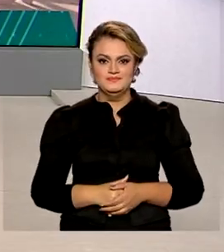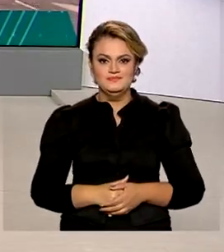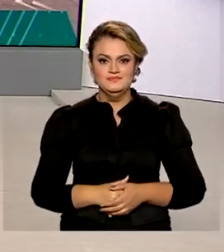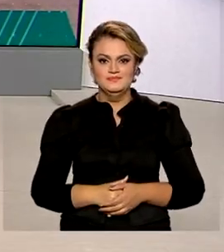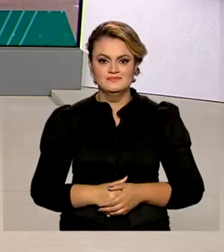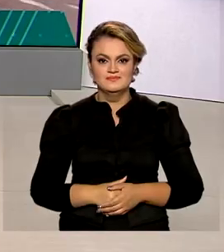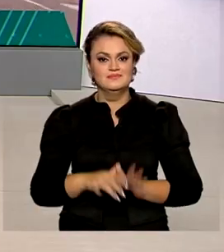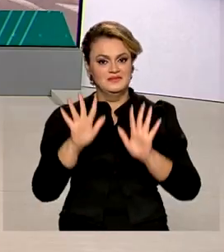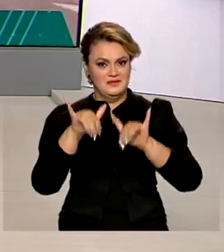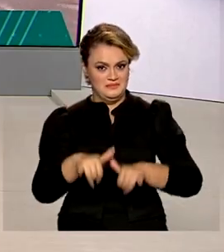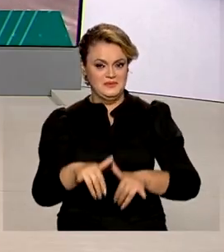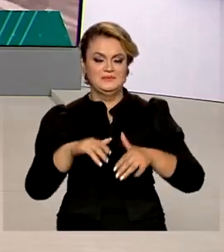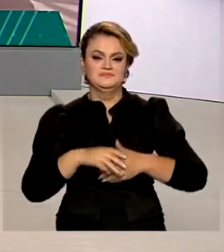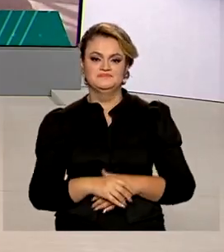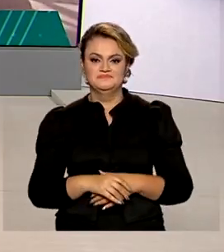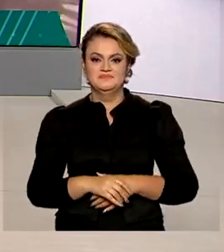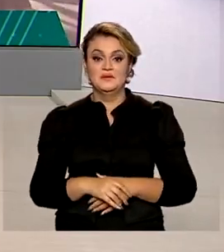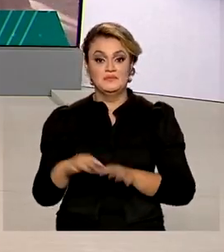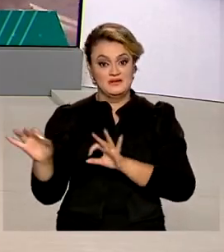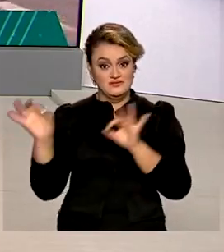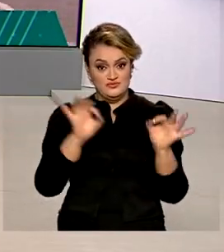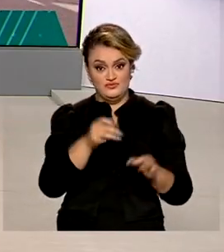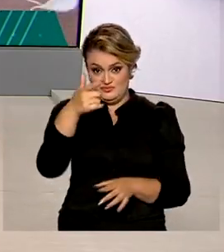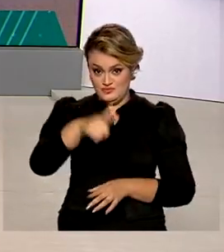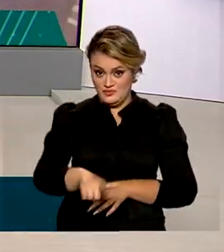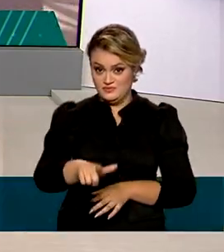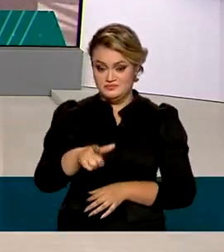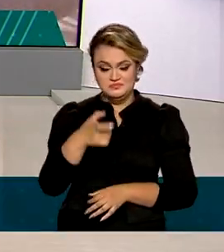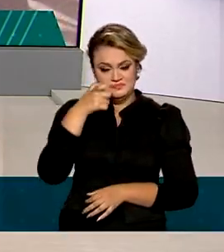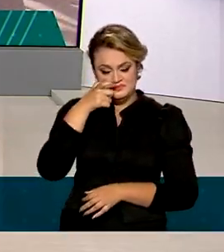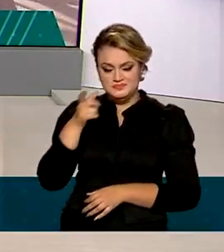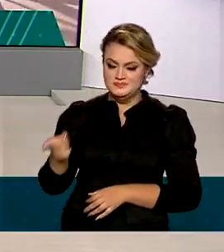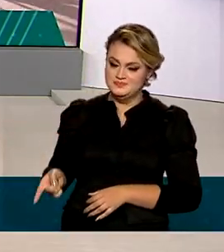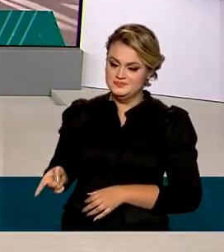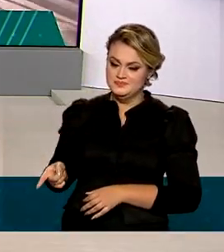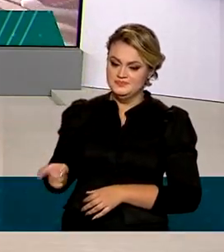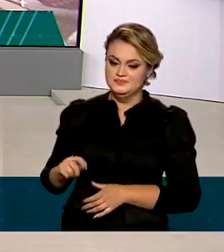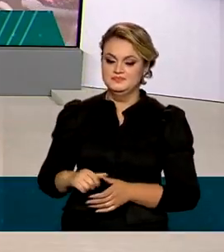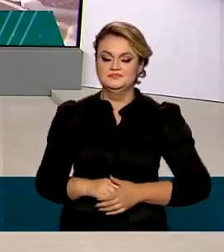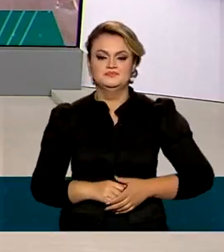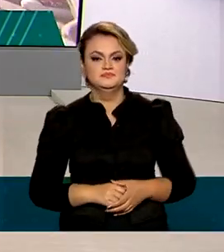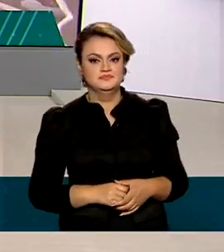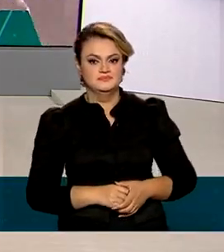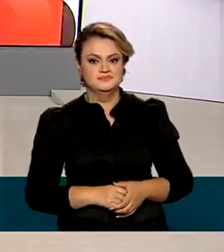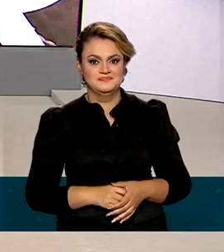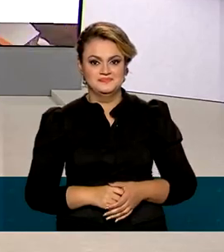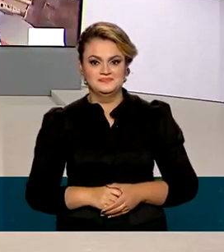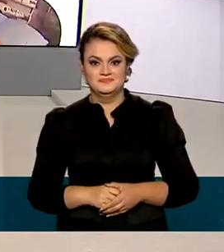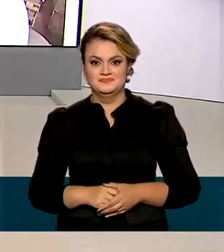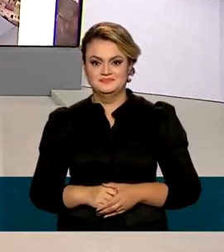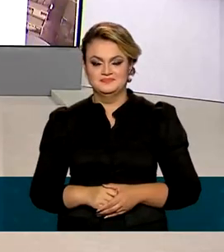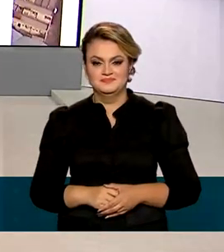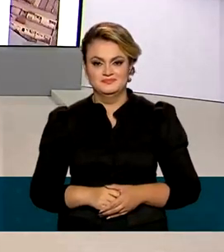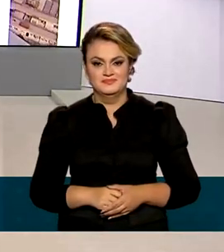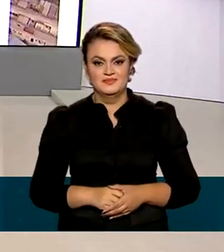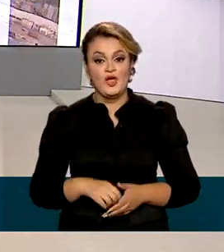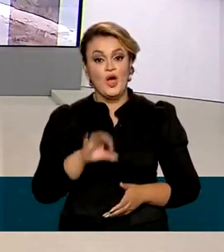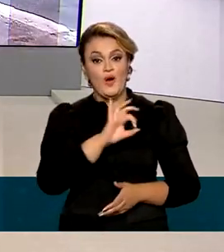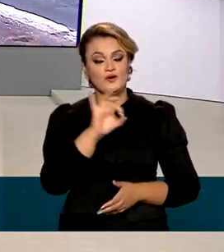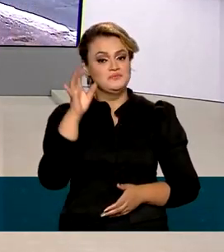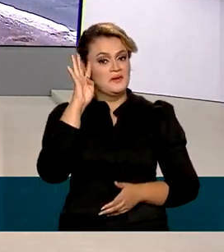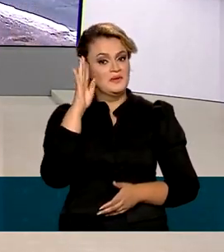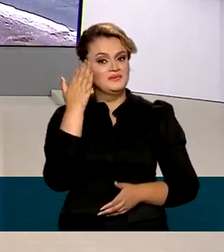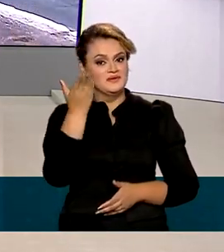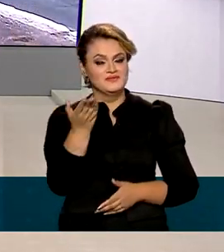E a gente fica por aqui para rever as reportagens. É só acessar as redes sociais da TV Brasil. Uma ótima